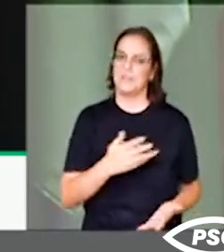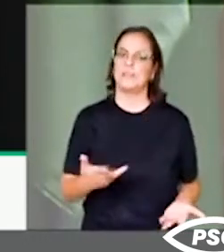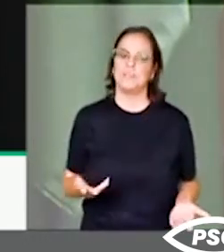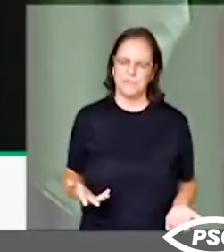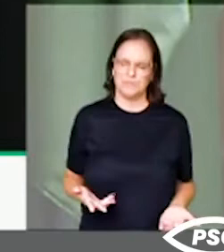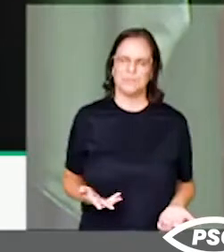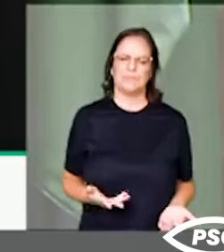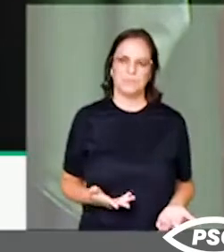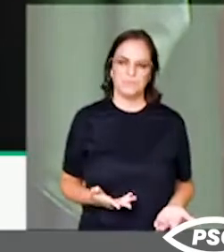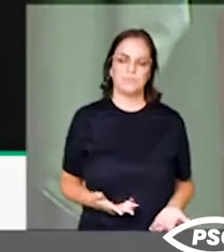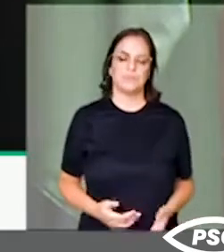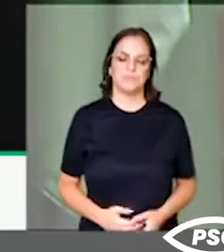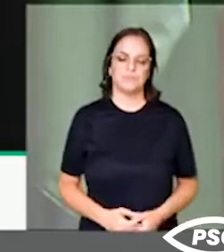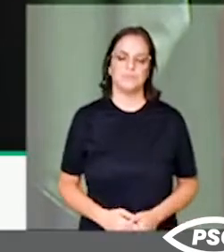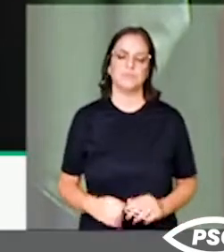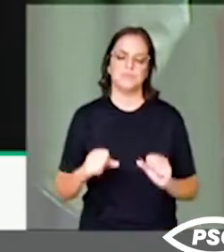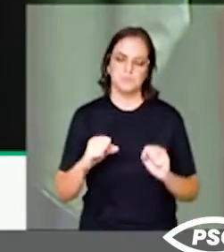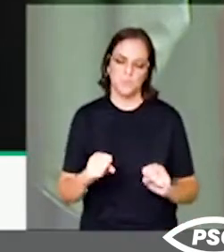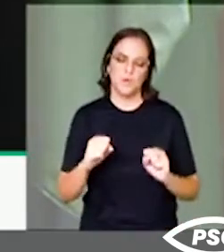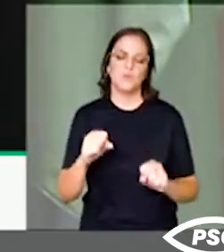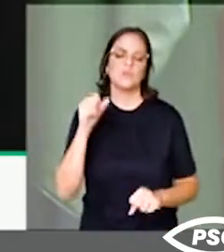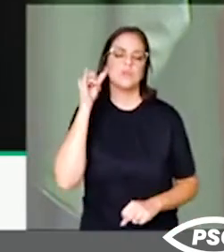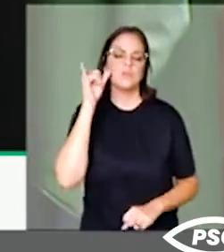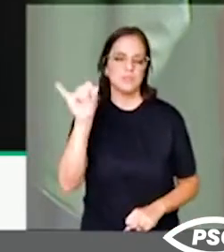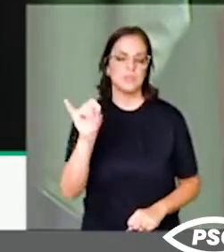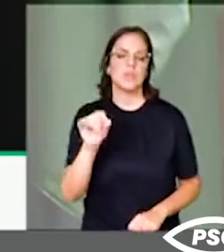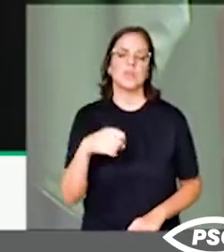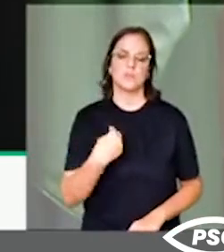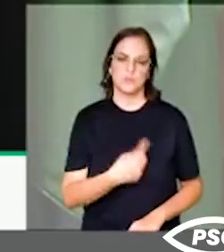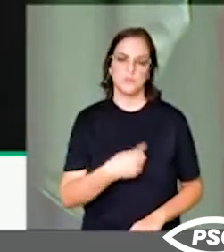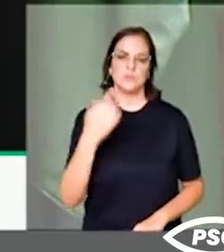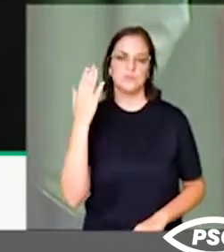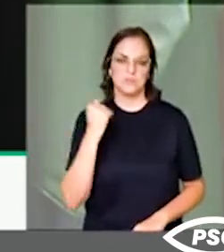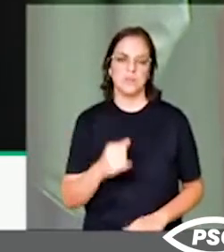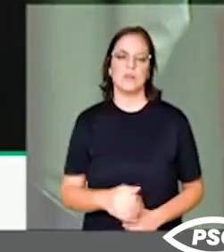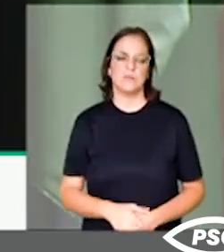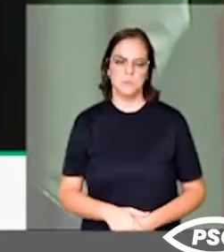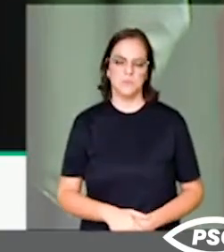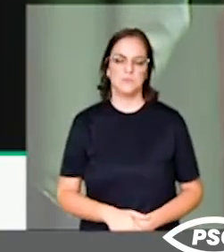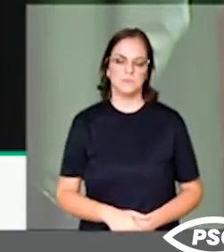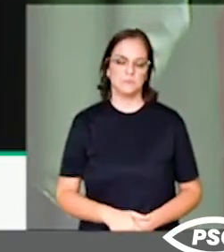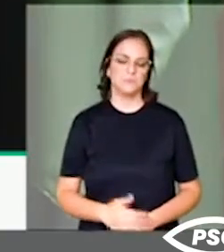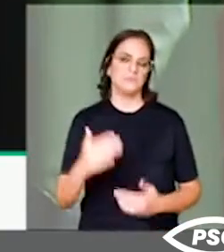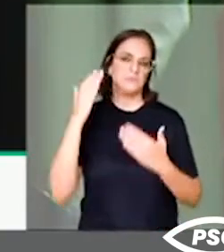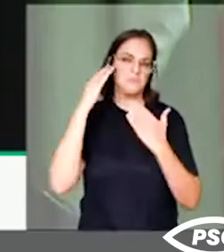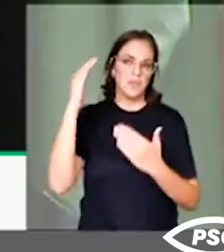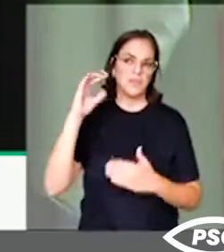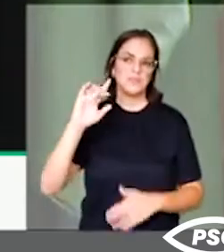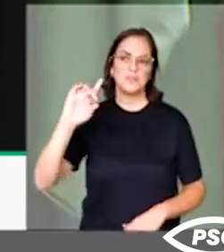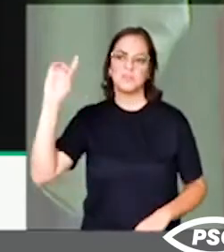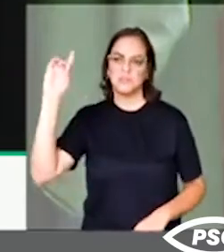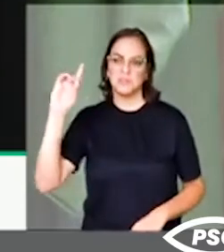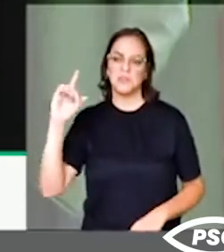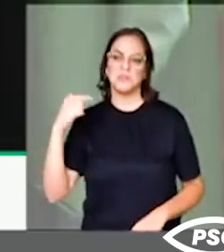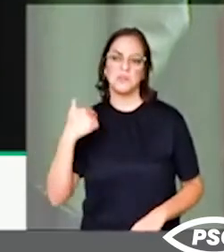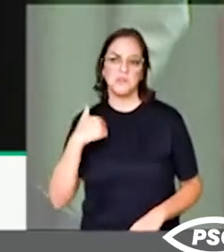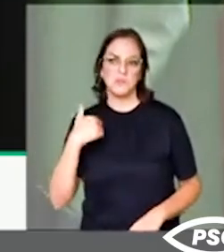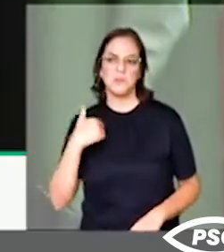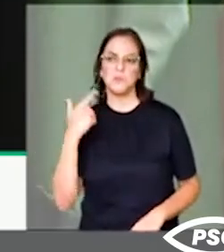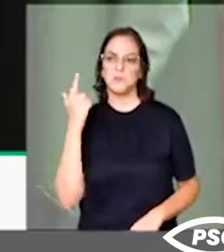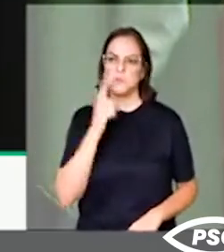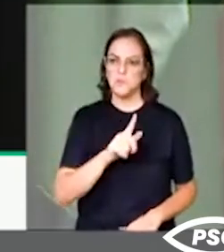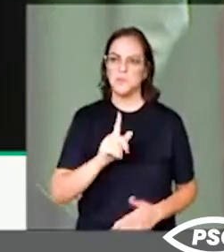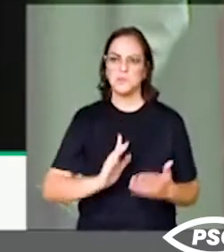sabemos que pode ser evitado. E eu fui eleito, graças a Deus, nessa região. E faço aqui o